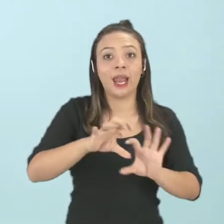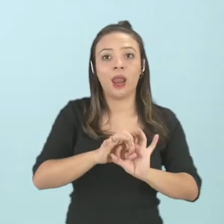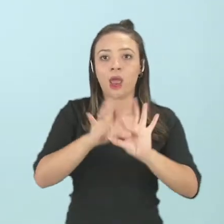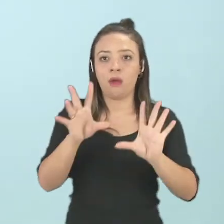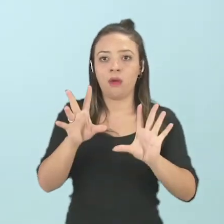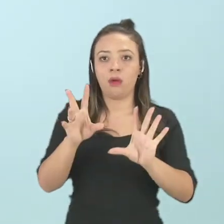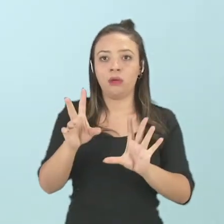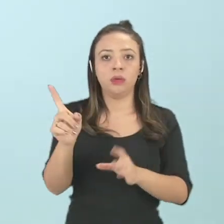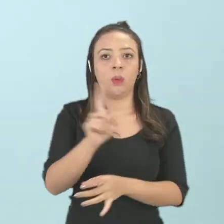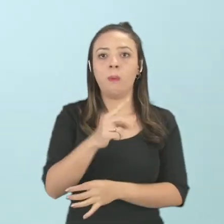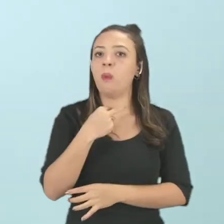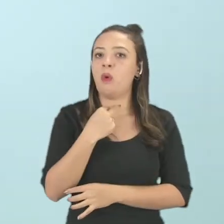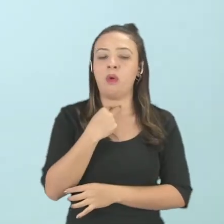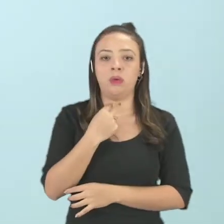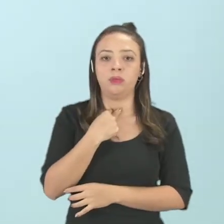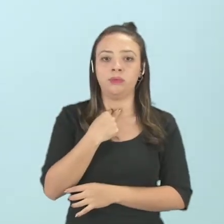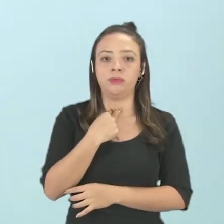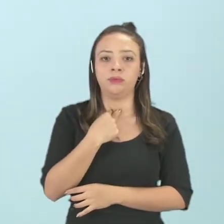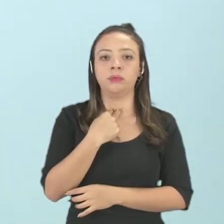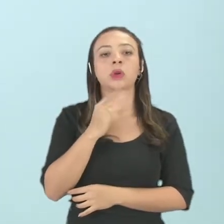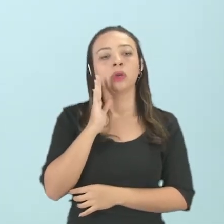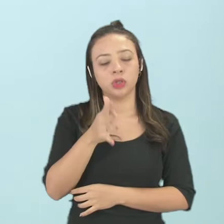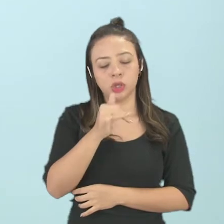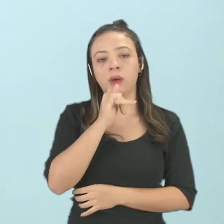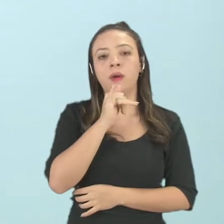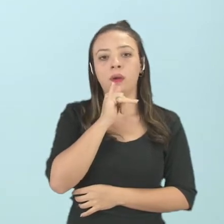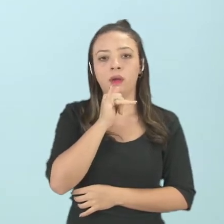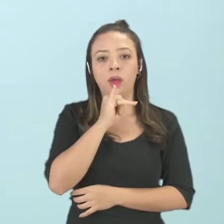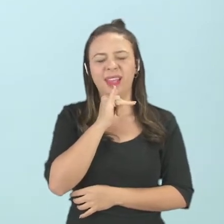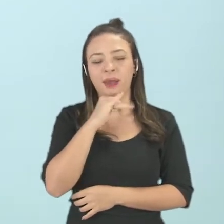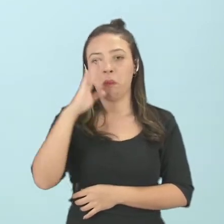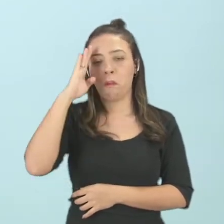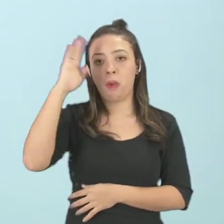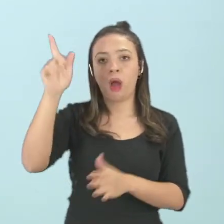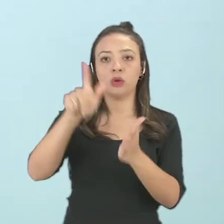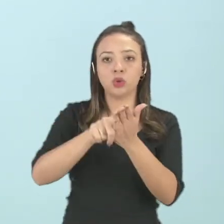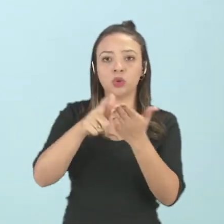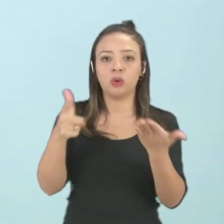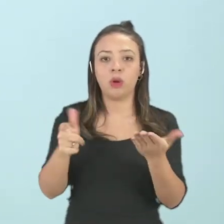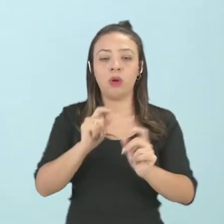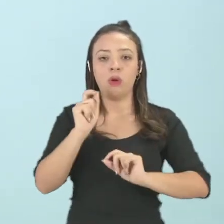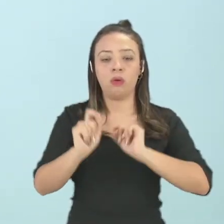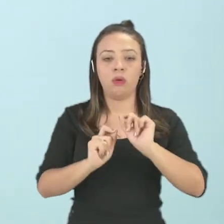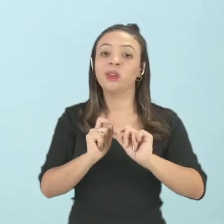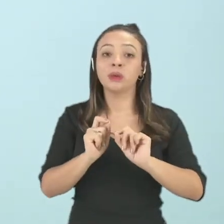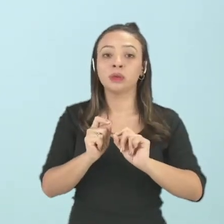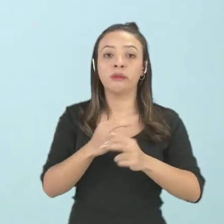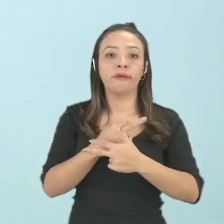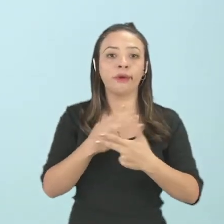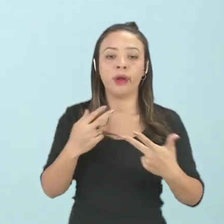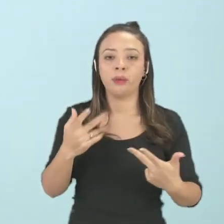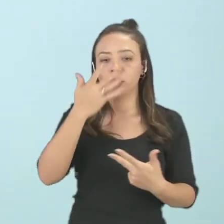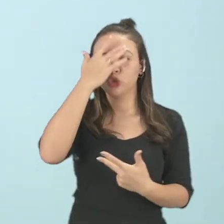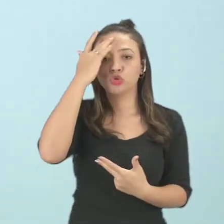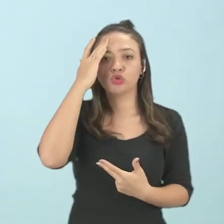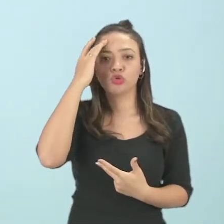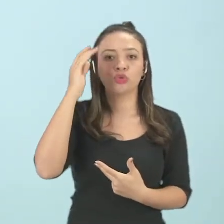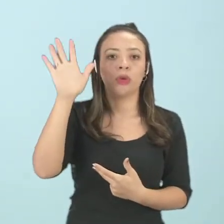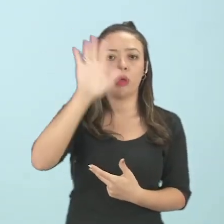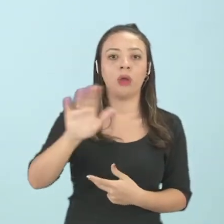nós já vimos exemplos nos principais jornais, né? Que muitos europeus,